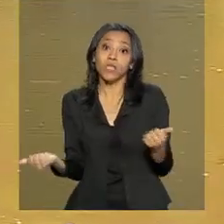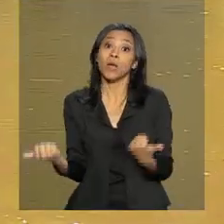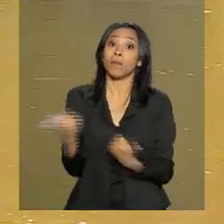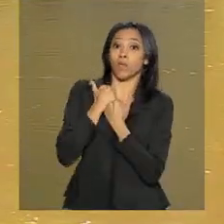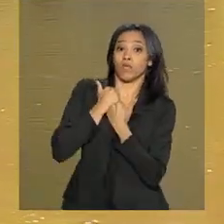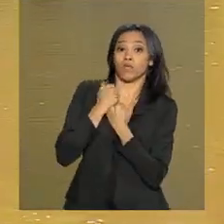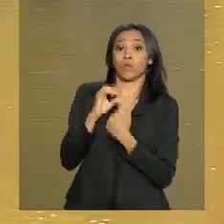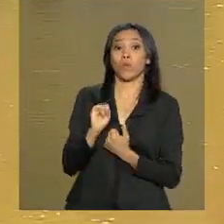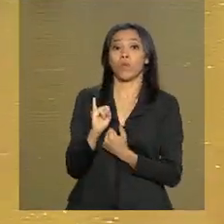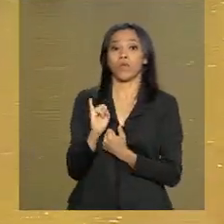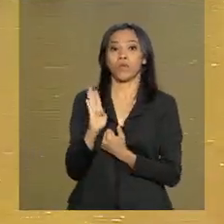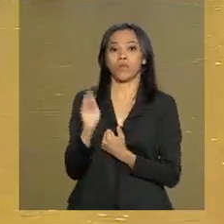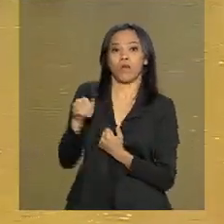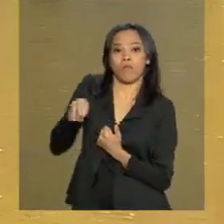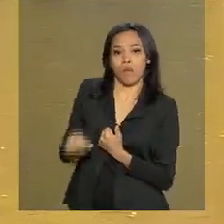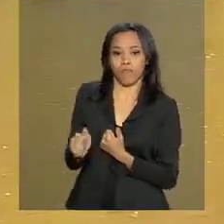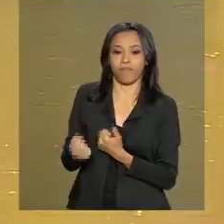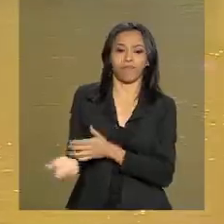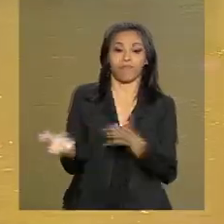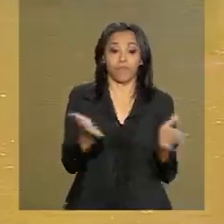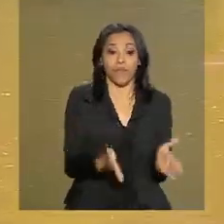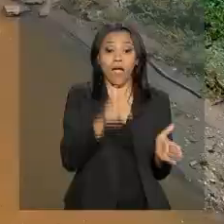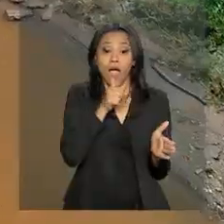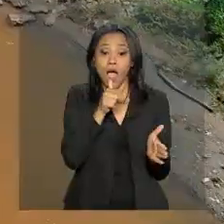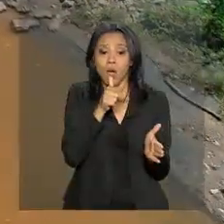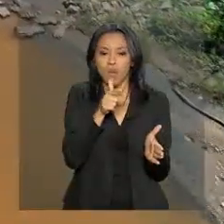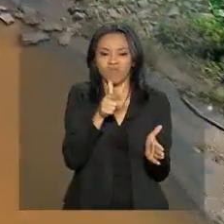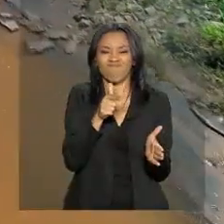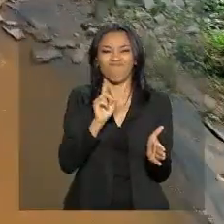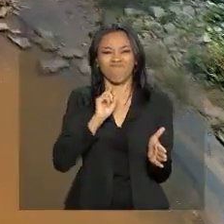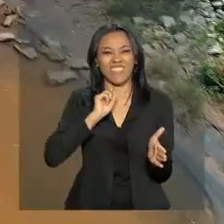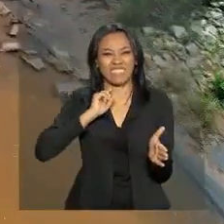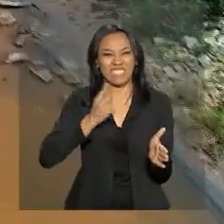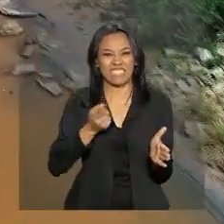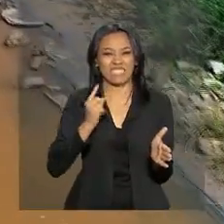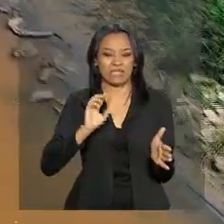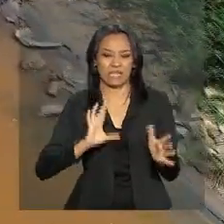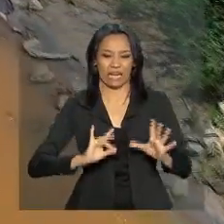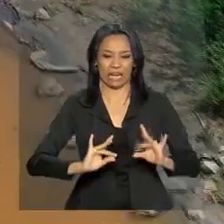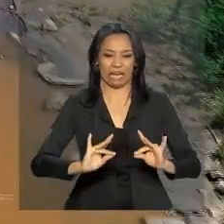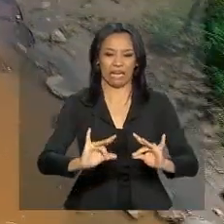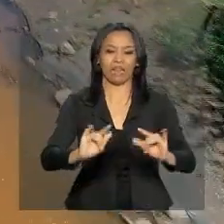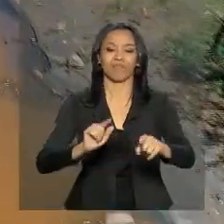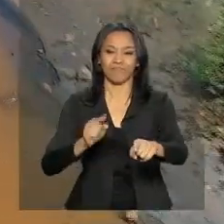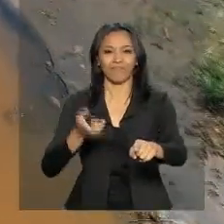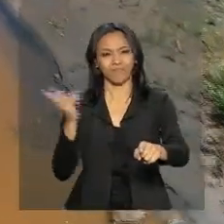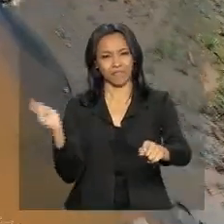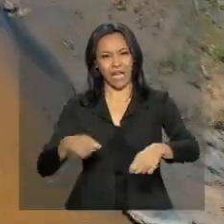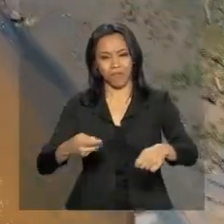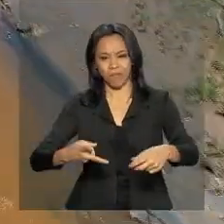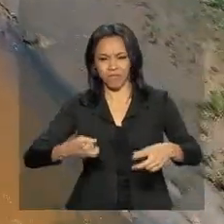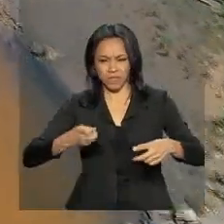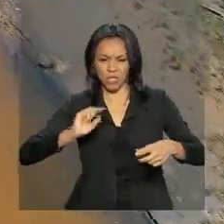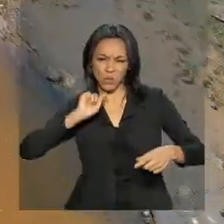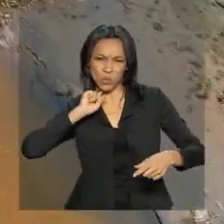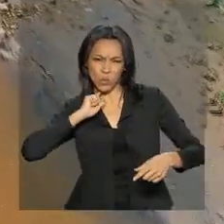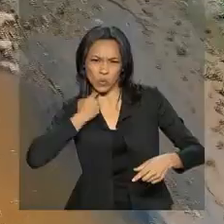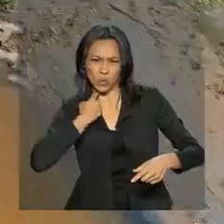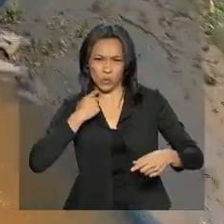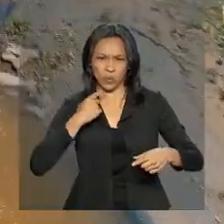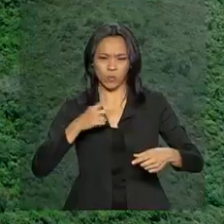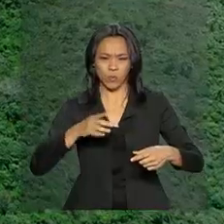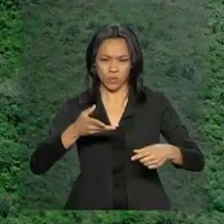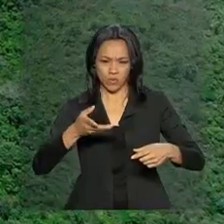A água dos rios segue com a cor forte da lama. Em alguns lugares, é possível observar o acúmulo escuro de resíduos